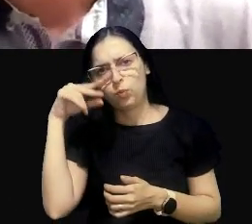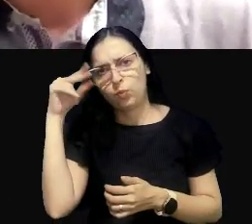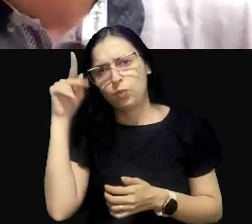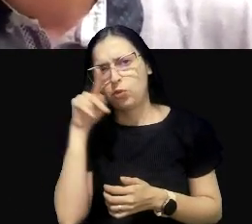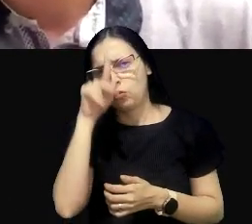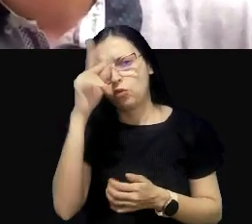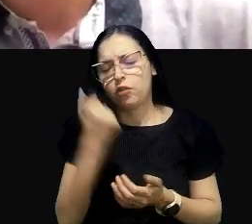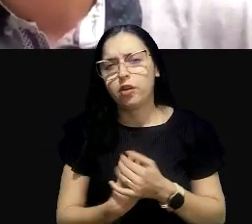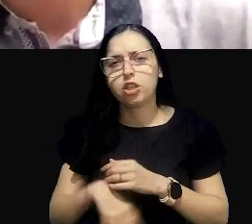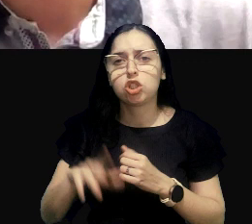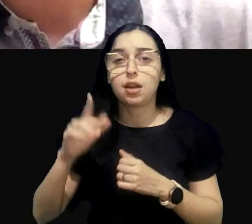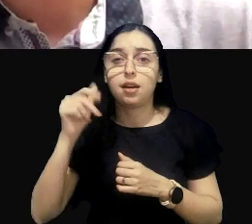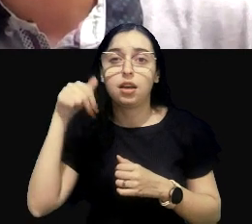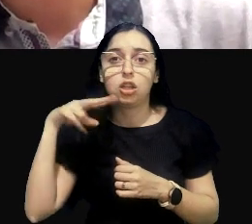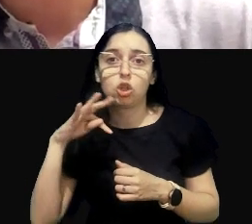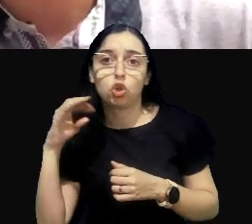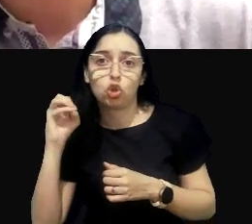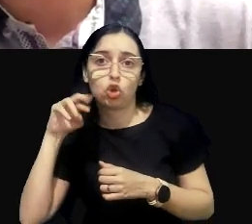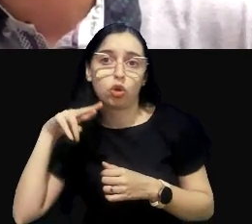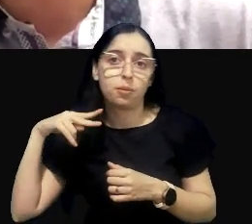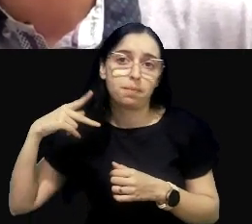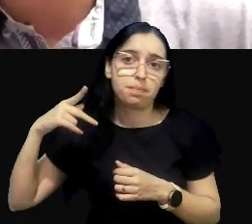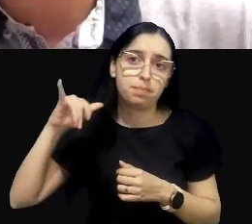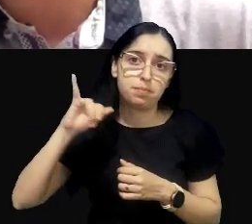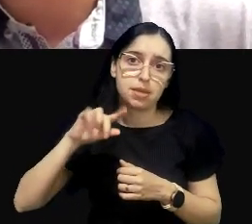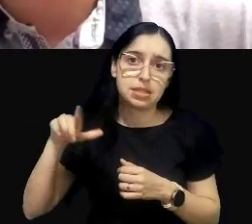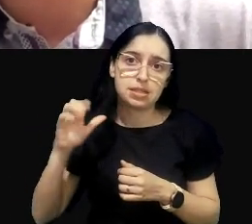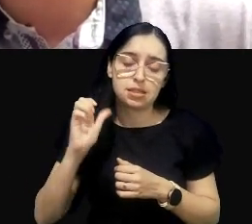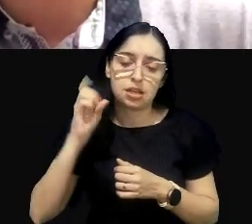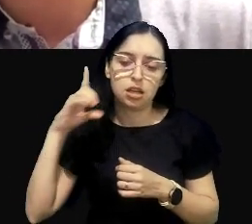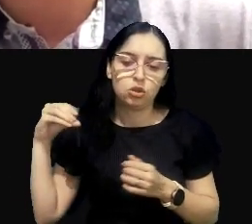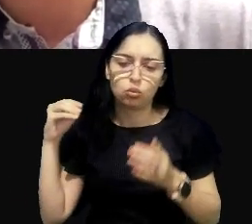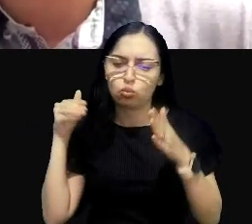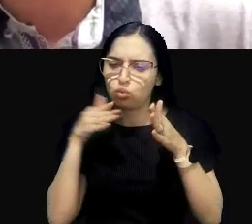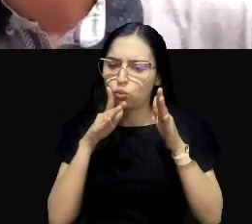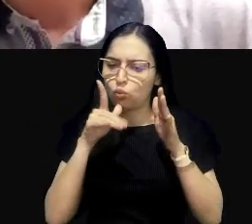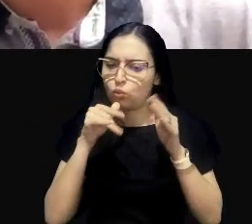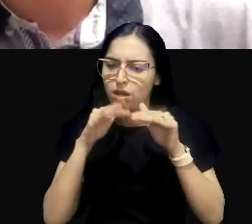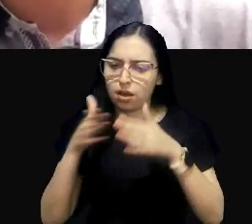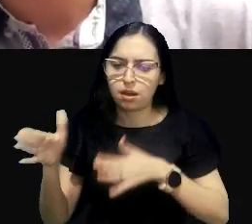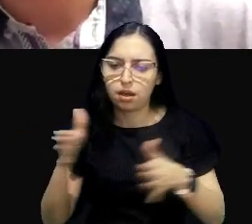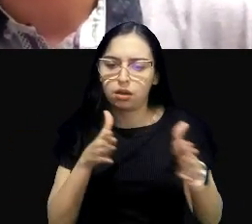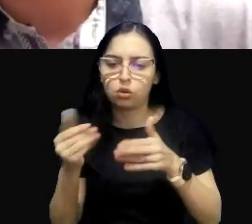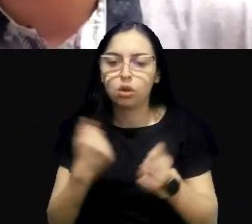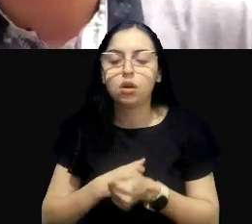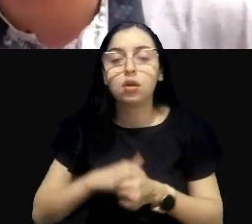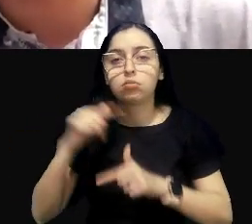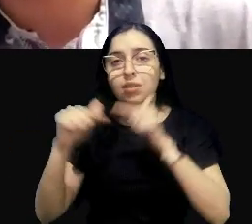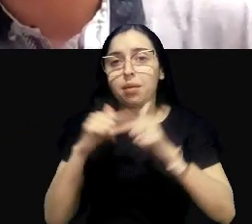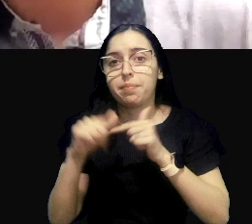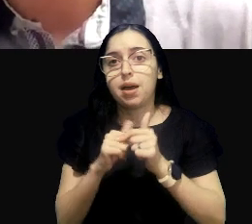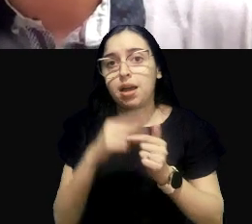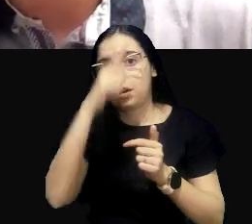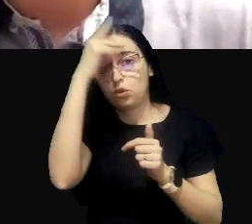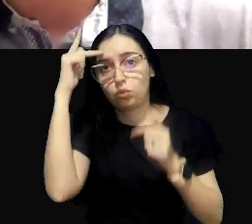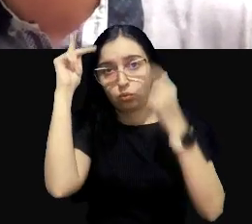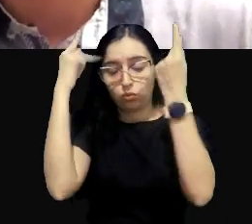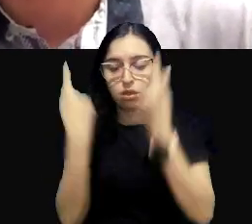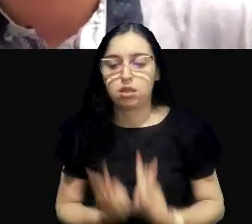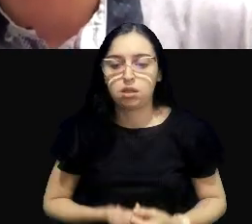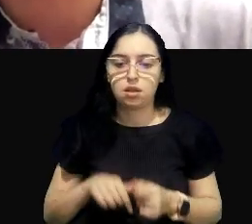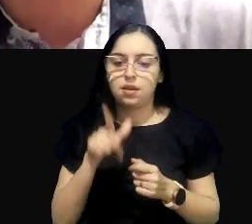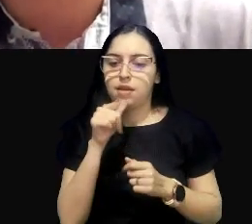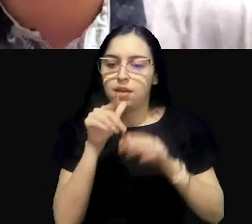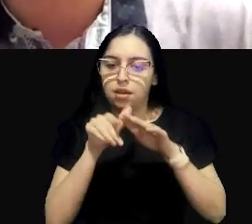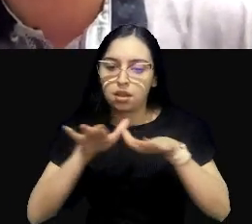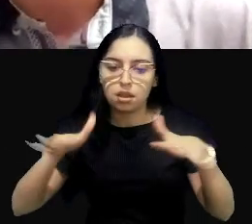isso são cursos d'água que realmente são muito impactados por atividades humanas. Cursos d'água diversos, como rios, riachos,